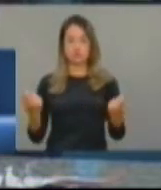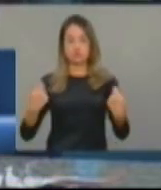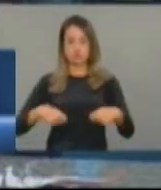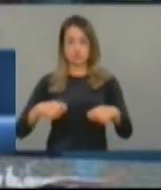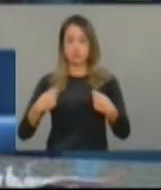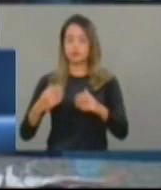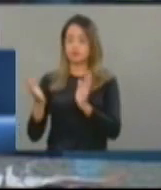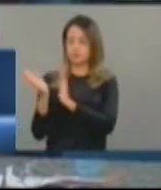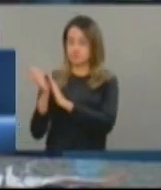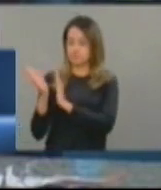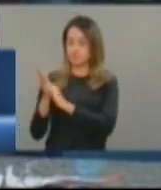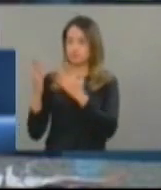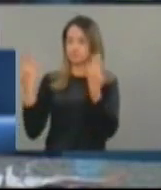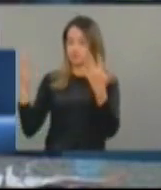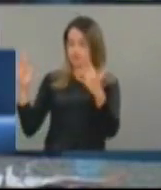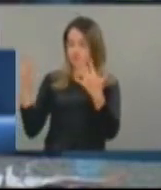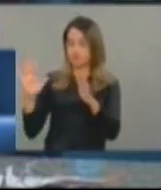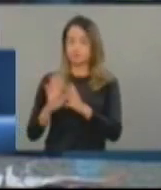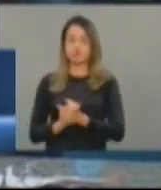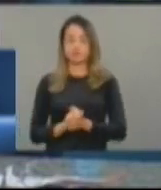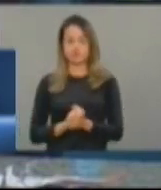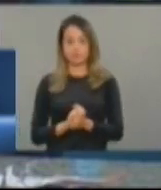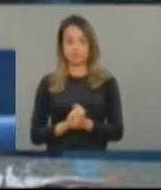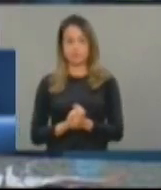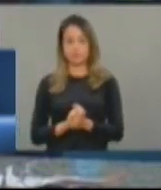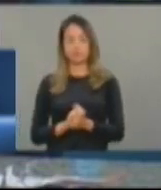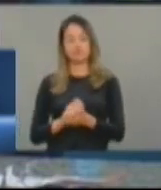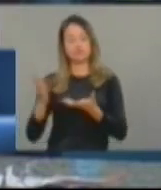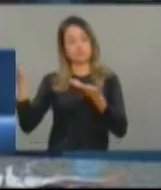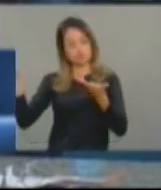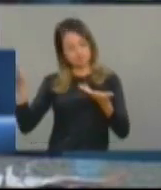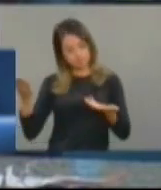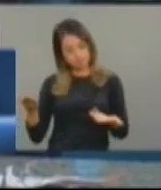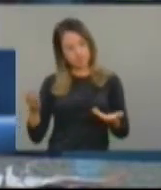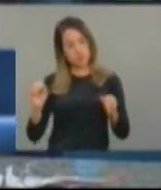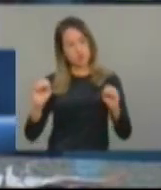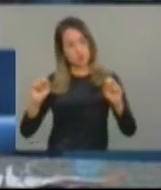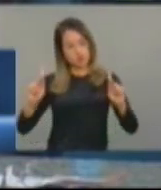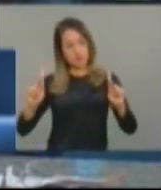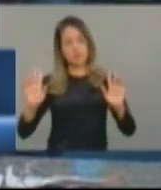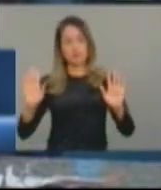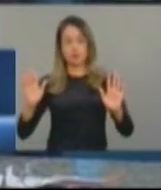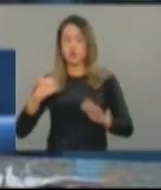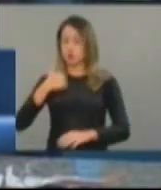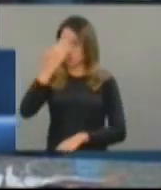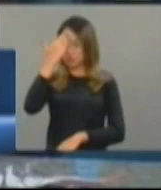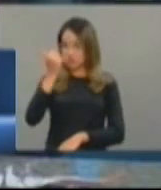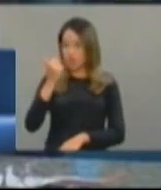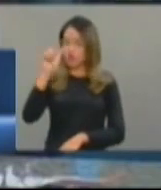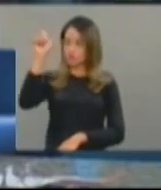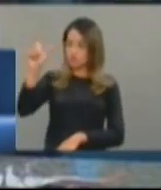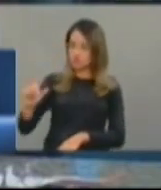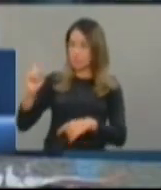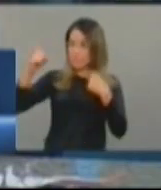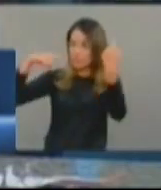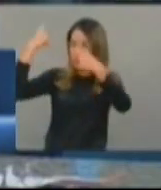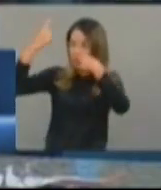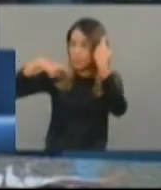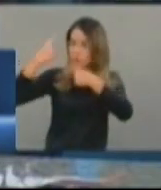reconhecimento e elas são muito bem-vindas. Eu sei da preocupação de vossa excelência também em relação